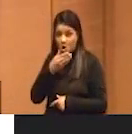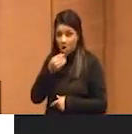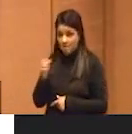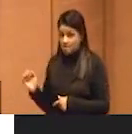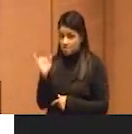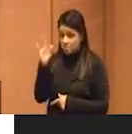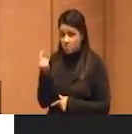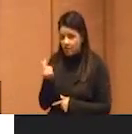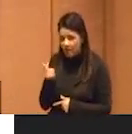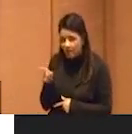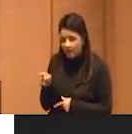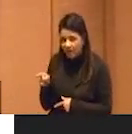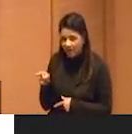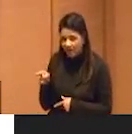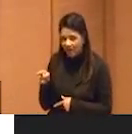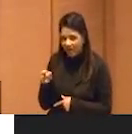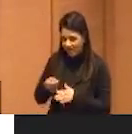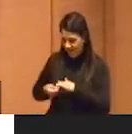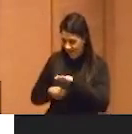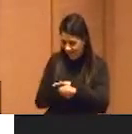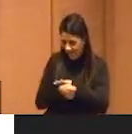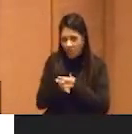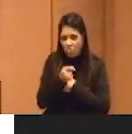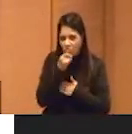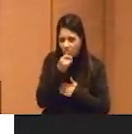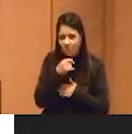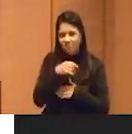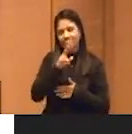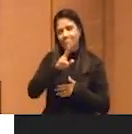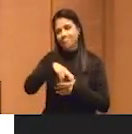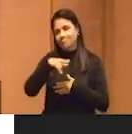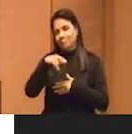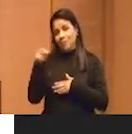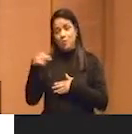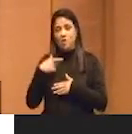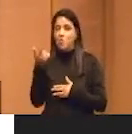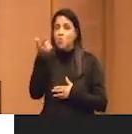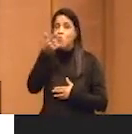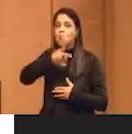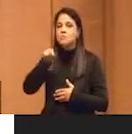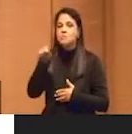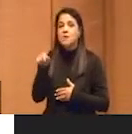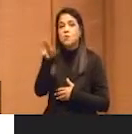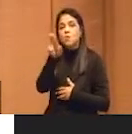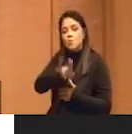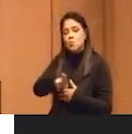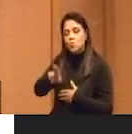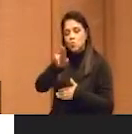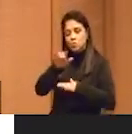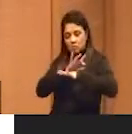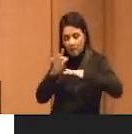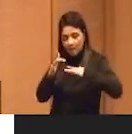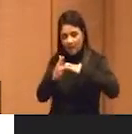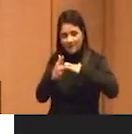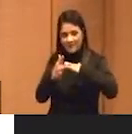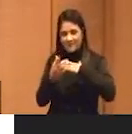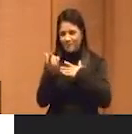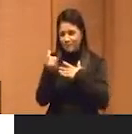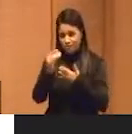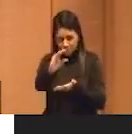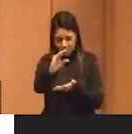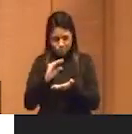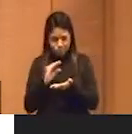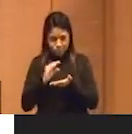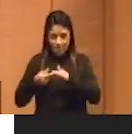não fazem isso à toa, eles fazem porque eles conseguem com o nosso uso ter mais